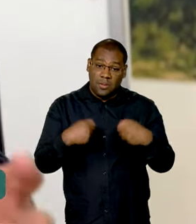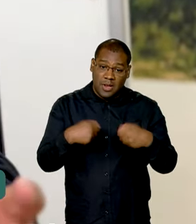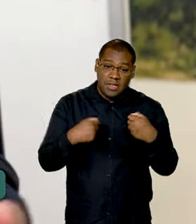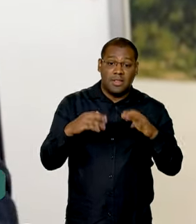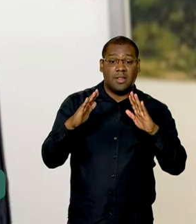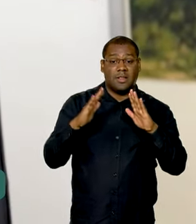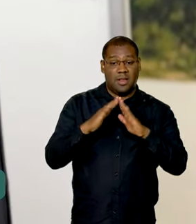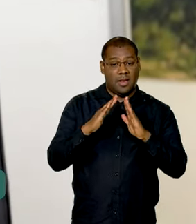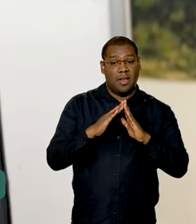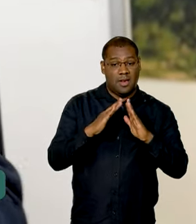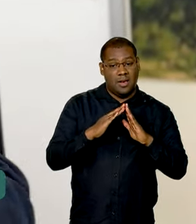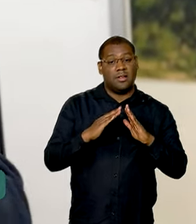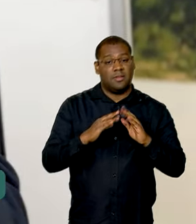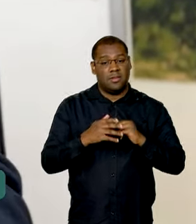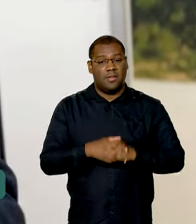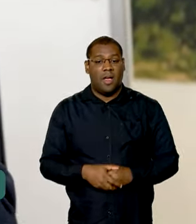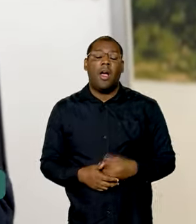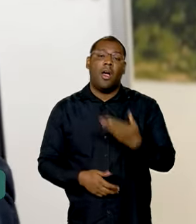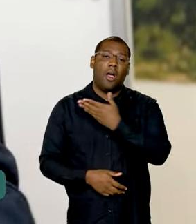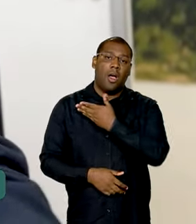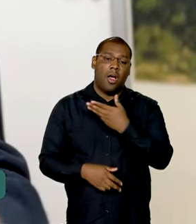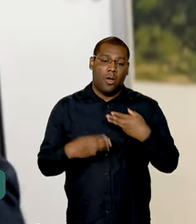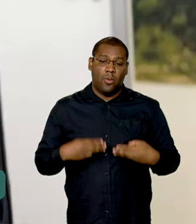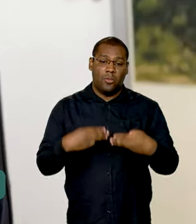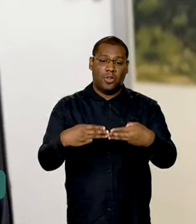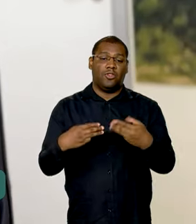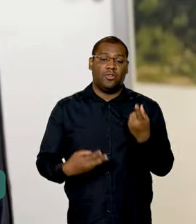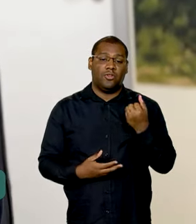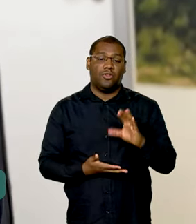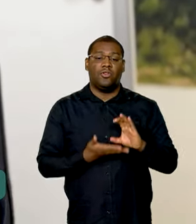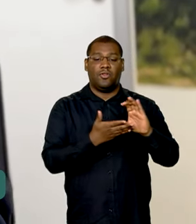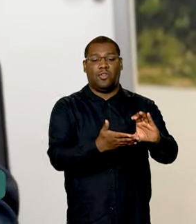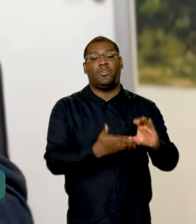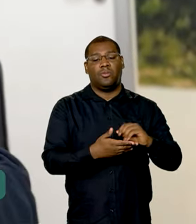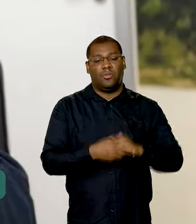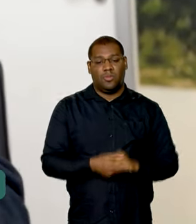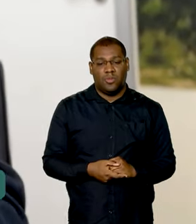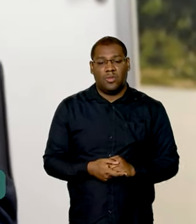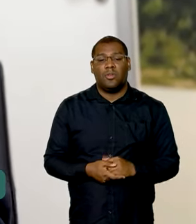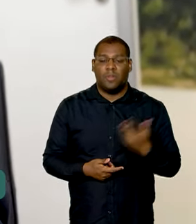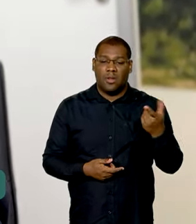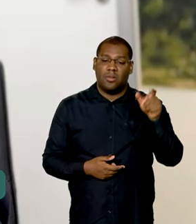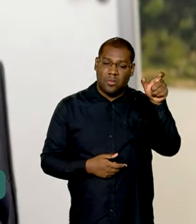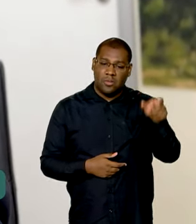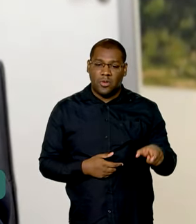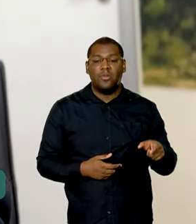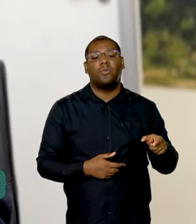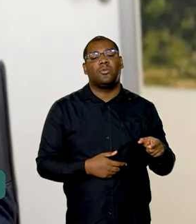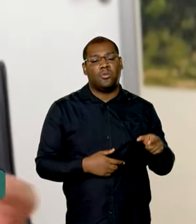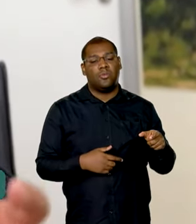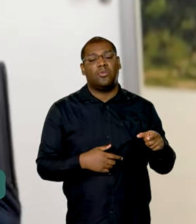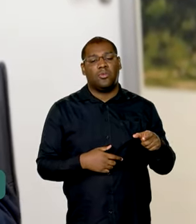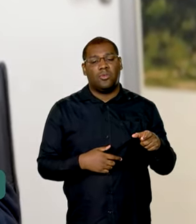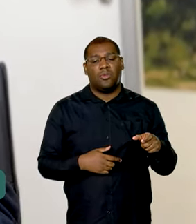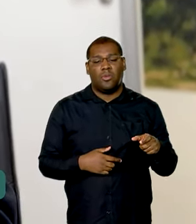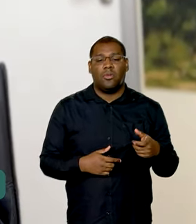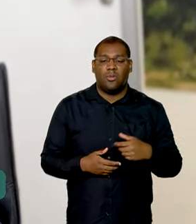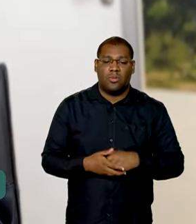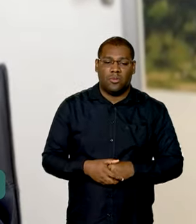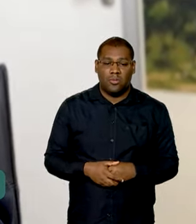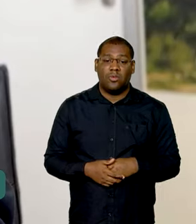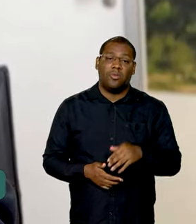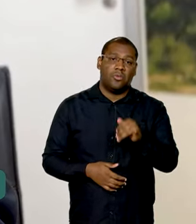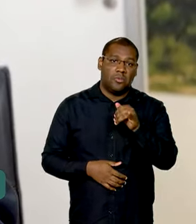Ali nós vamos repassar um recurso que é livre para o que for necessário nessa assistência. Solicitação de